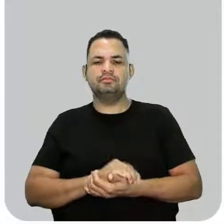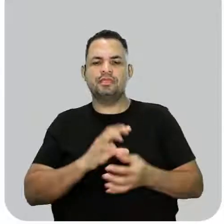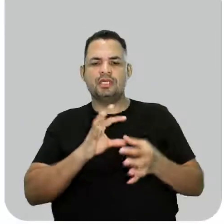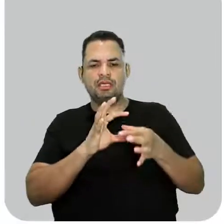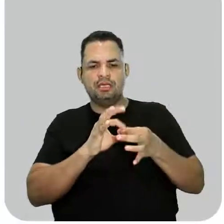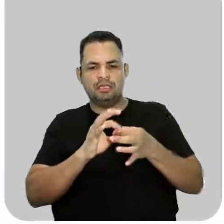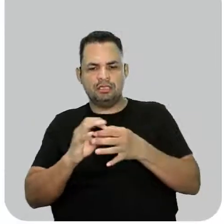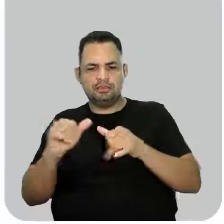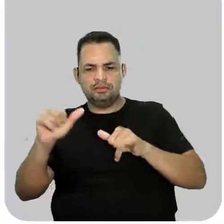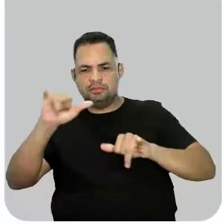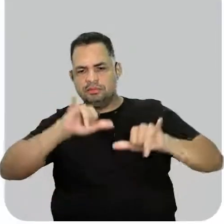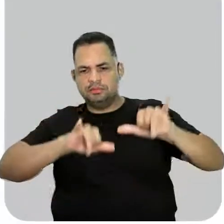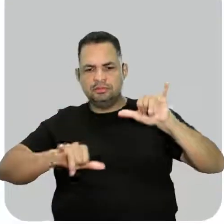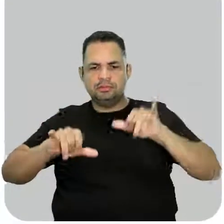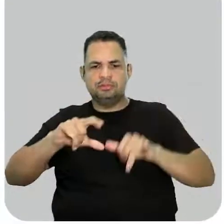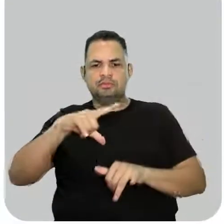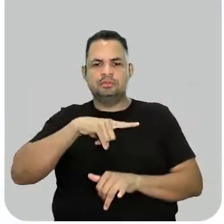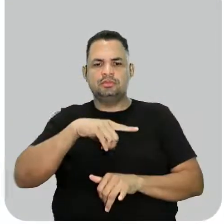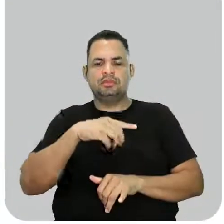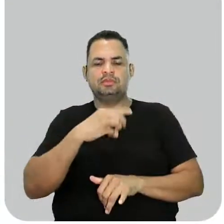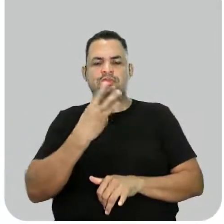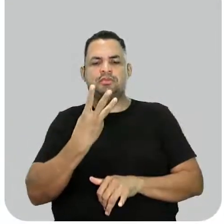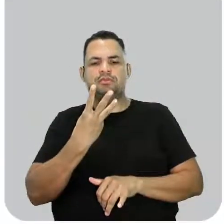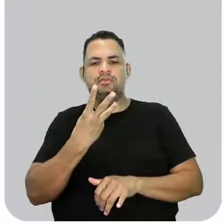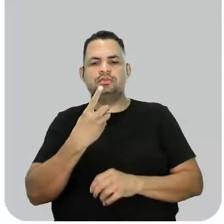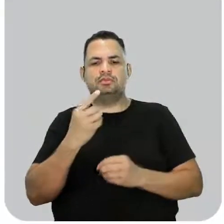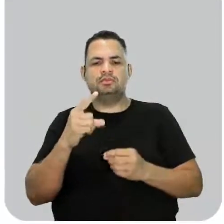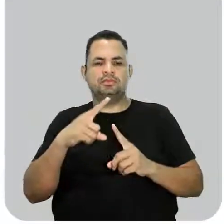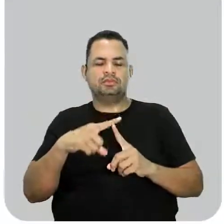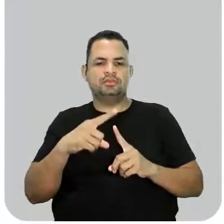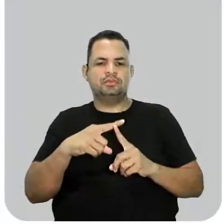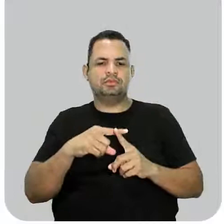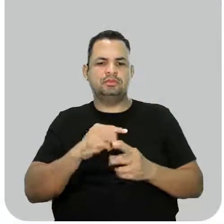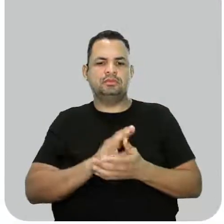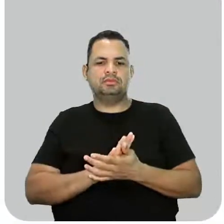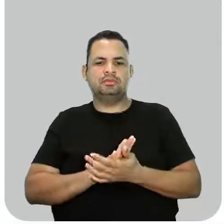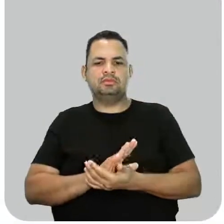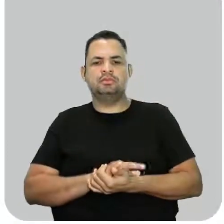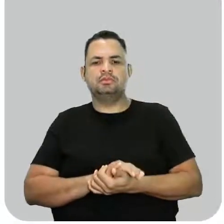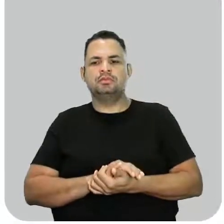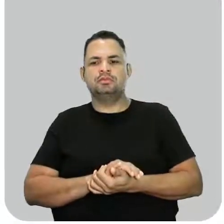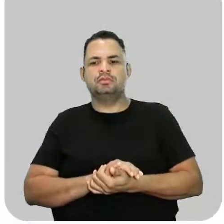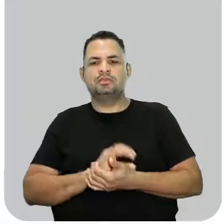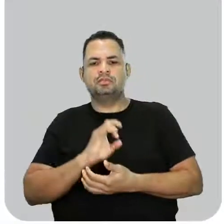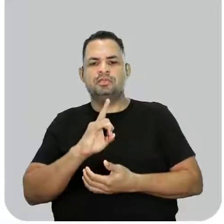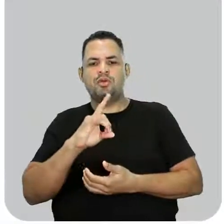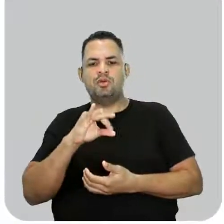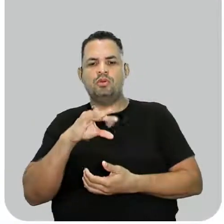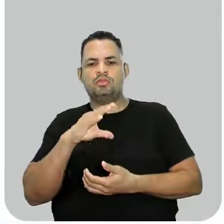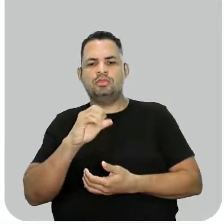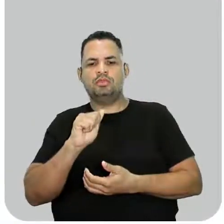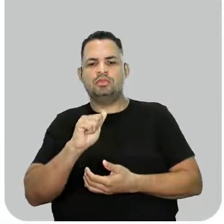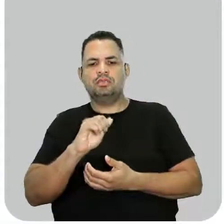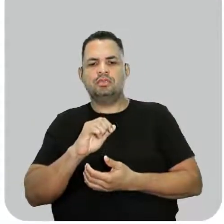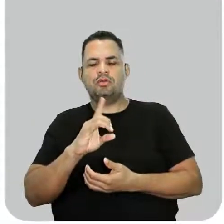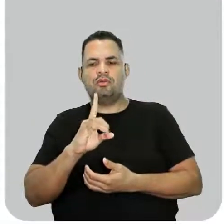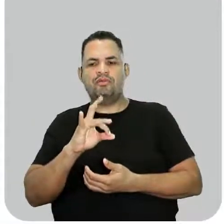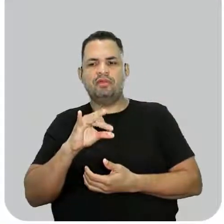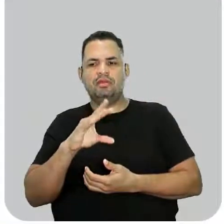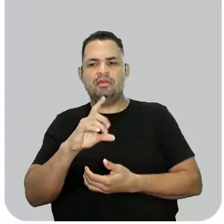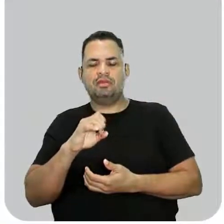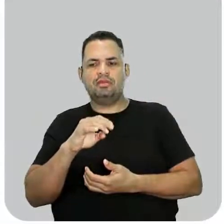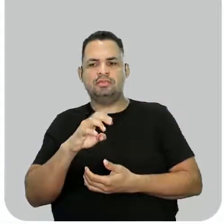Ligações químicas. Nós temos três tipos. A iônica, covalente e a metálica. A iônica nós falamos um pouquinho.